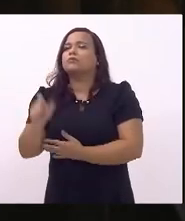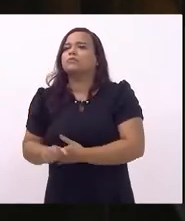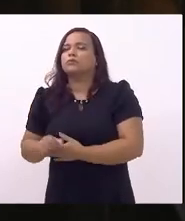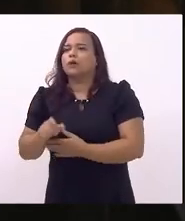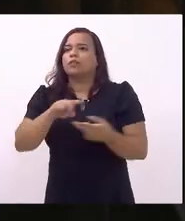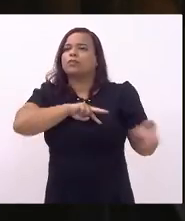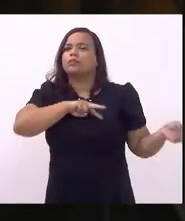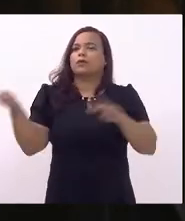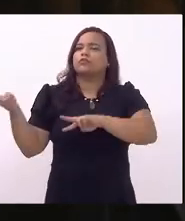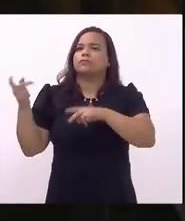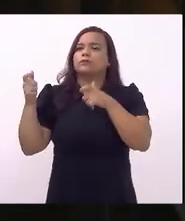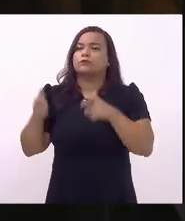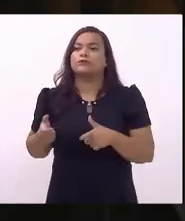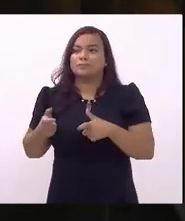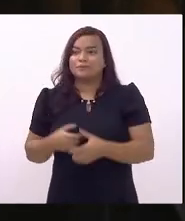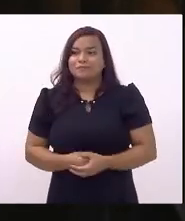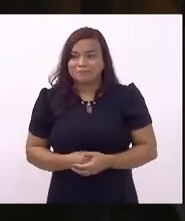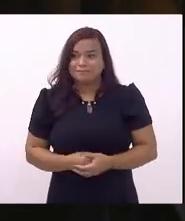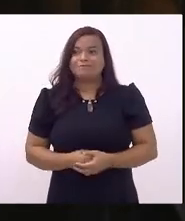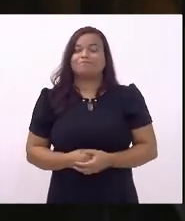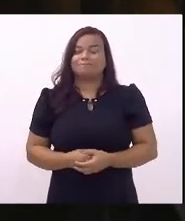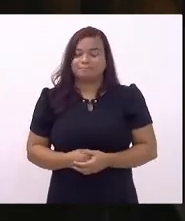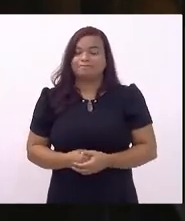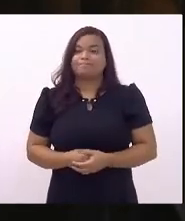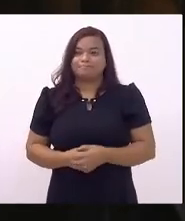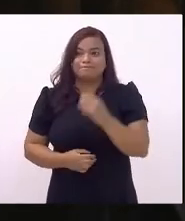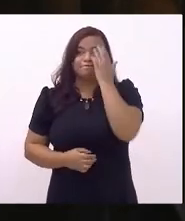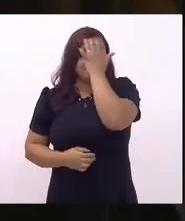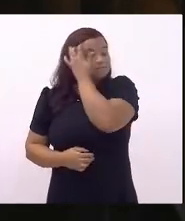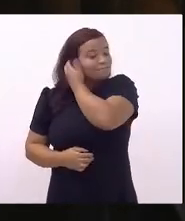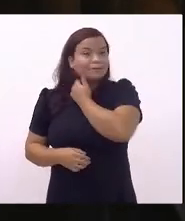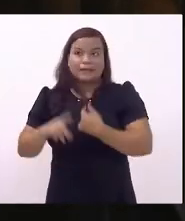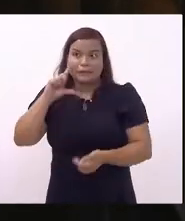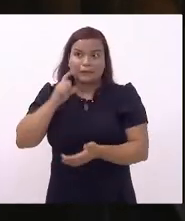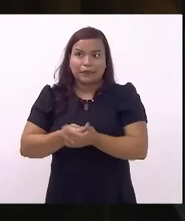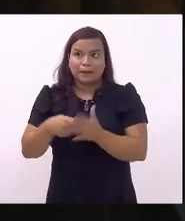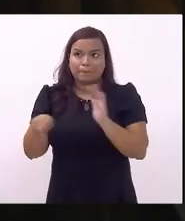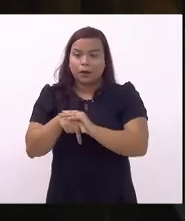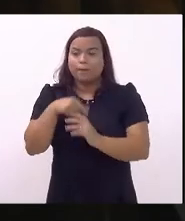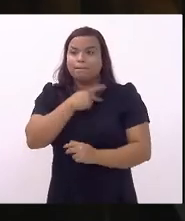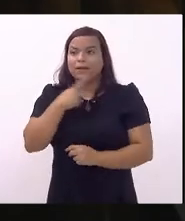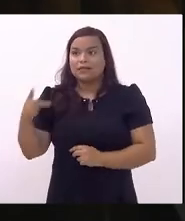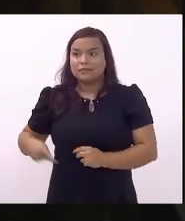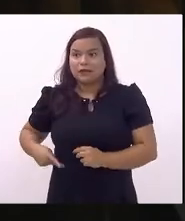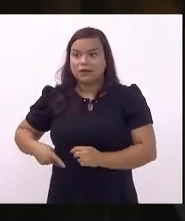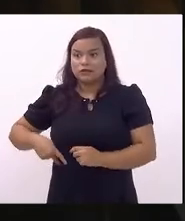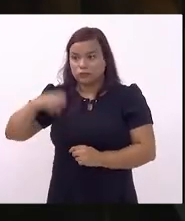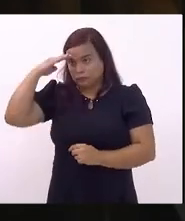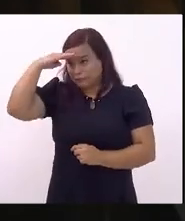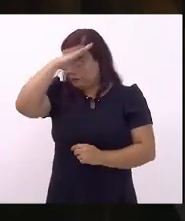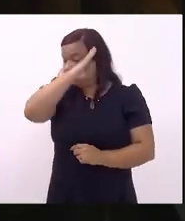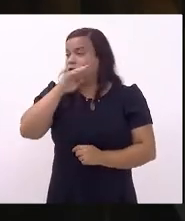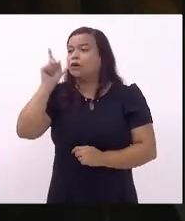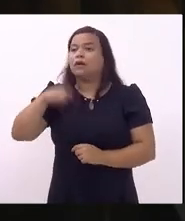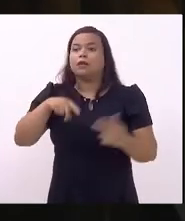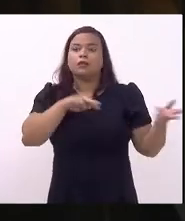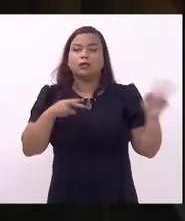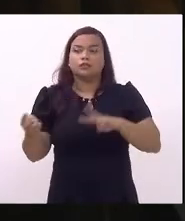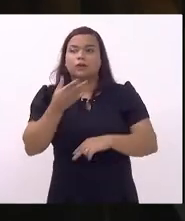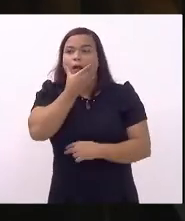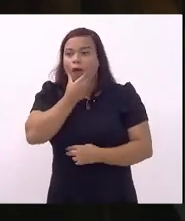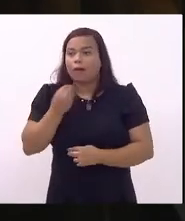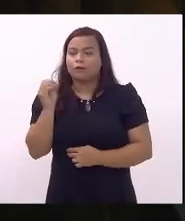transferido a única decisão tomada pelo presidente da república em relação a esse episódio foi transferir o delegado